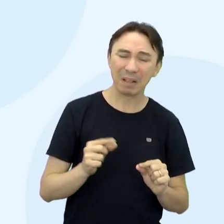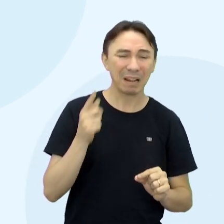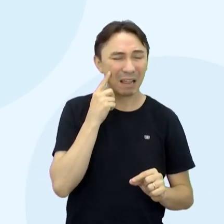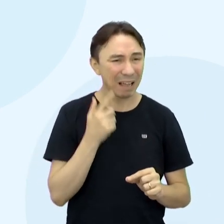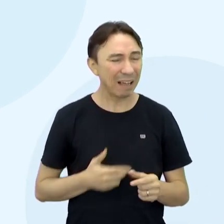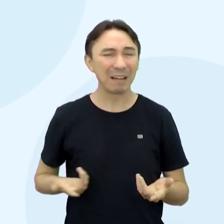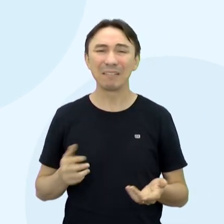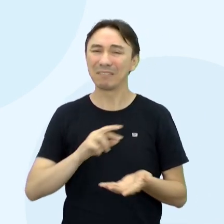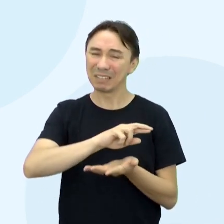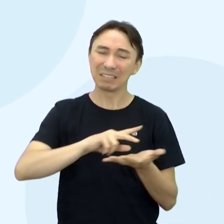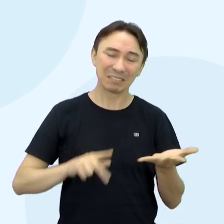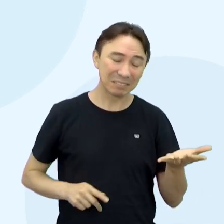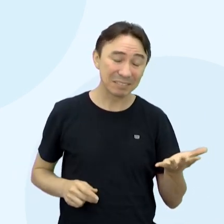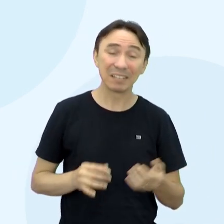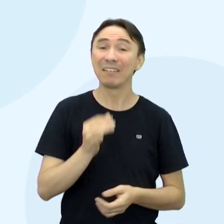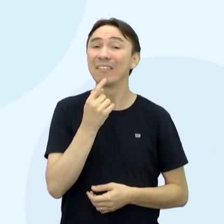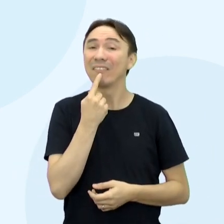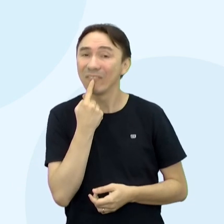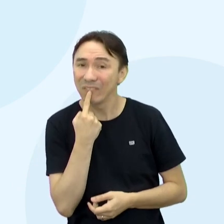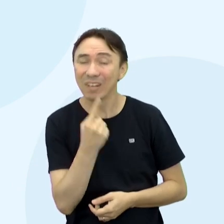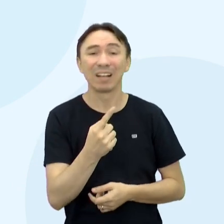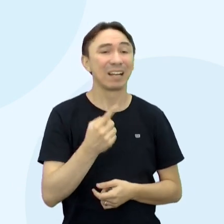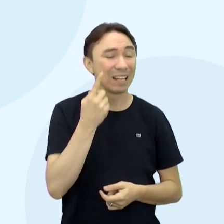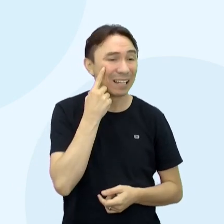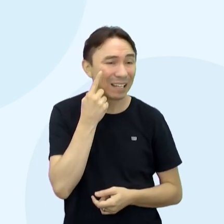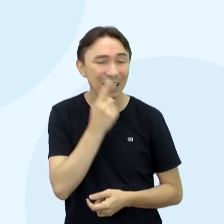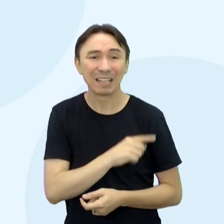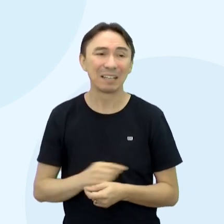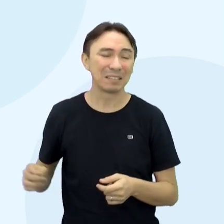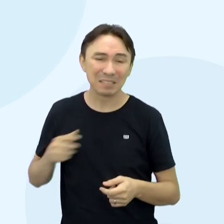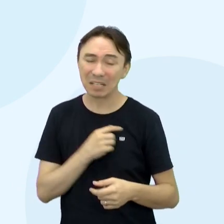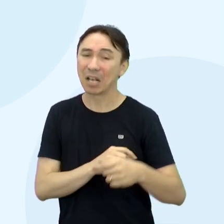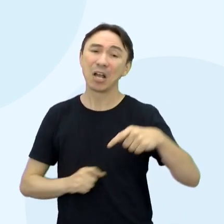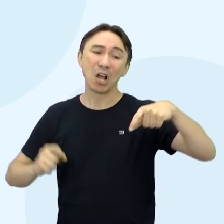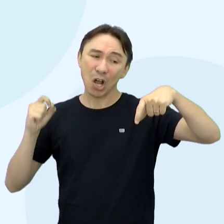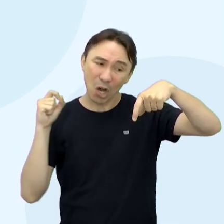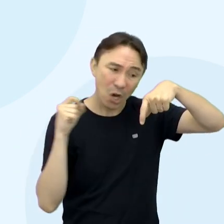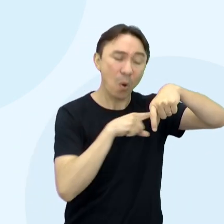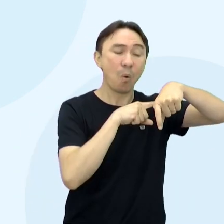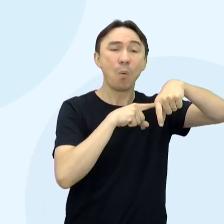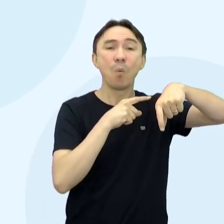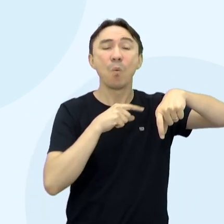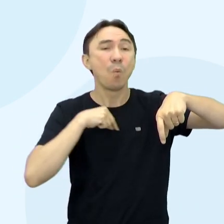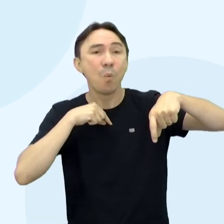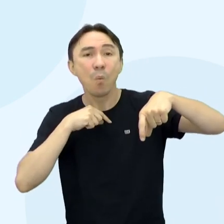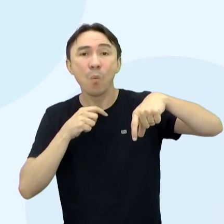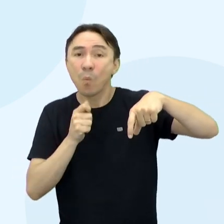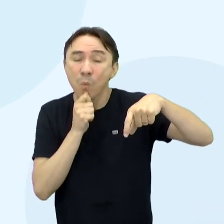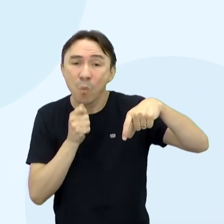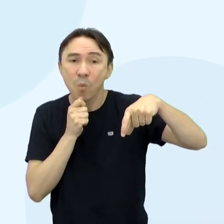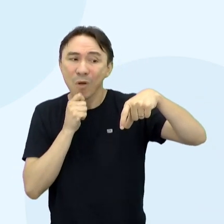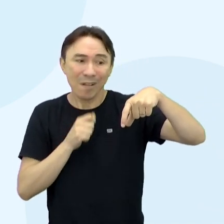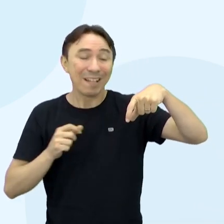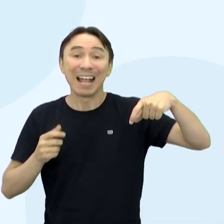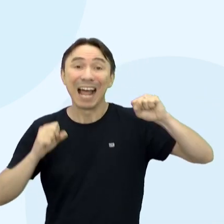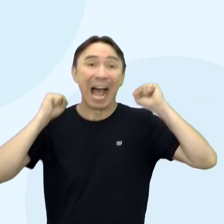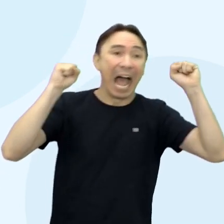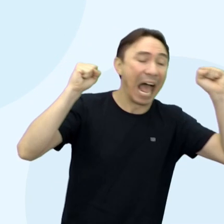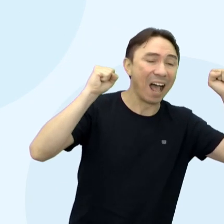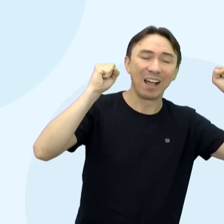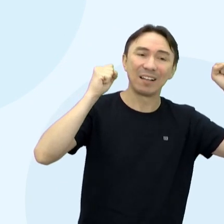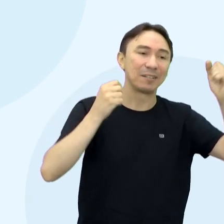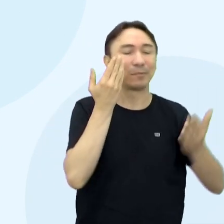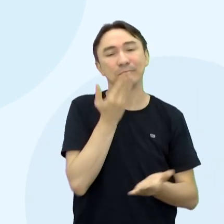depois de dizer que o time só não marcou Porque a torcida gritou gol antes de acontecer Mas meu pai tinha um costume Não